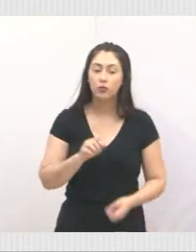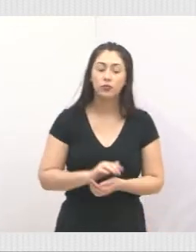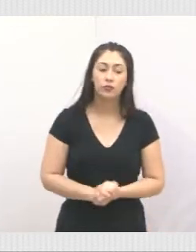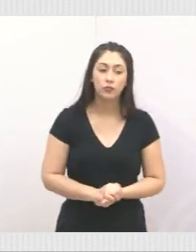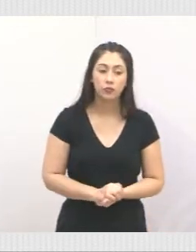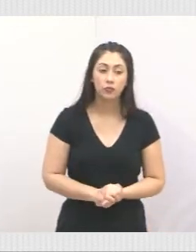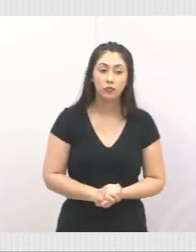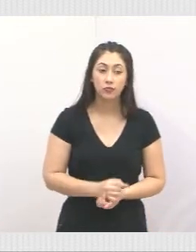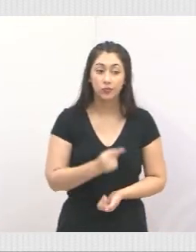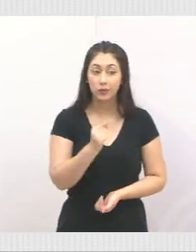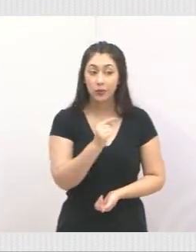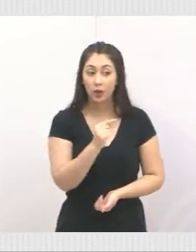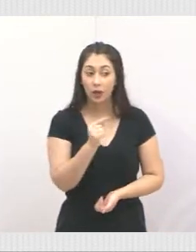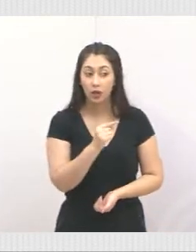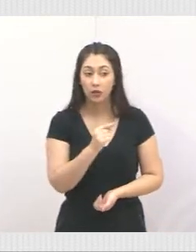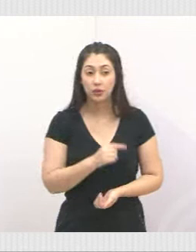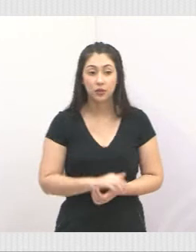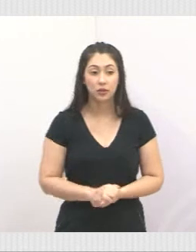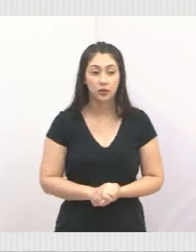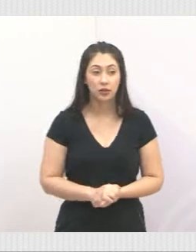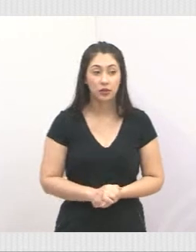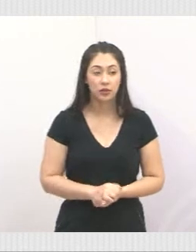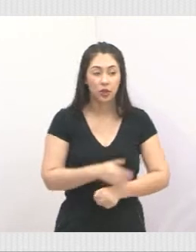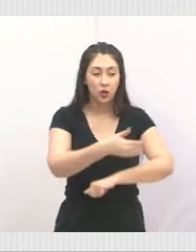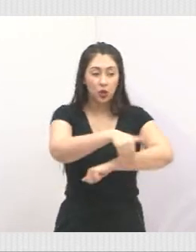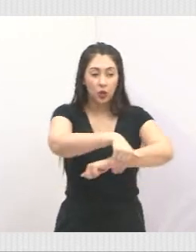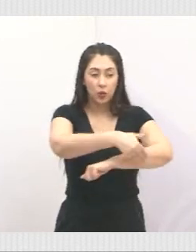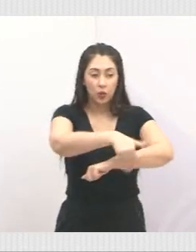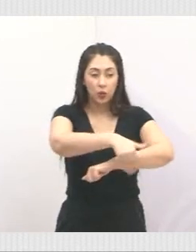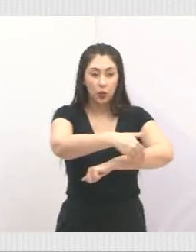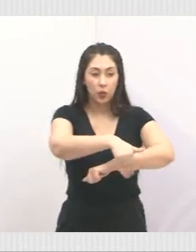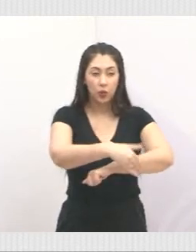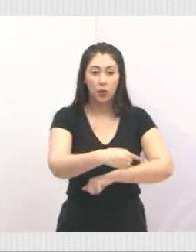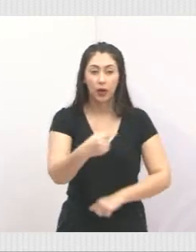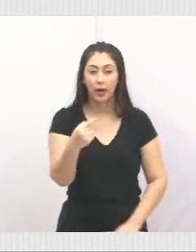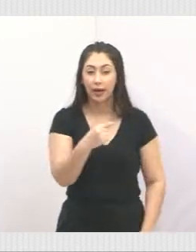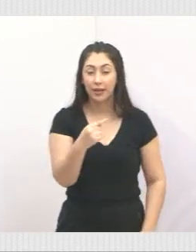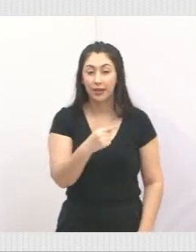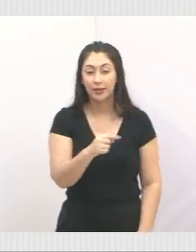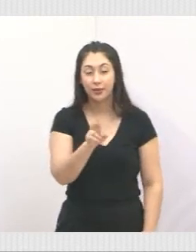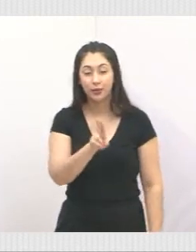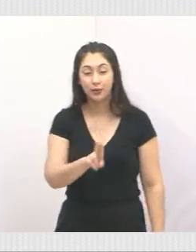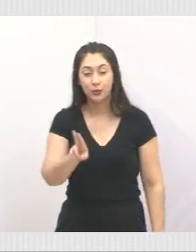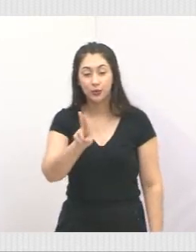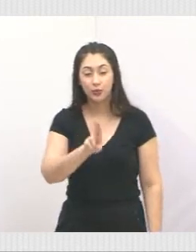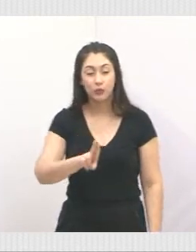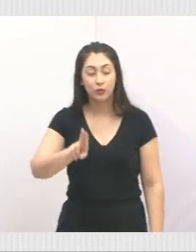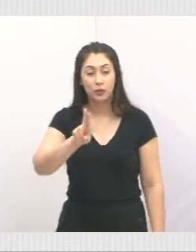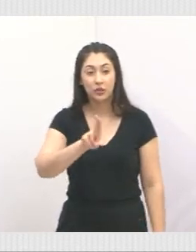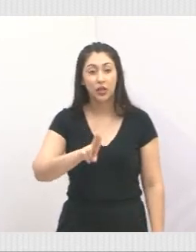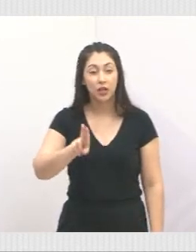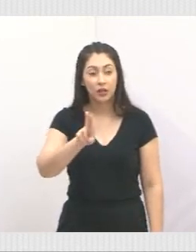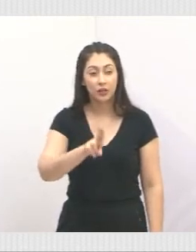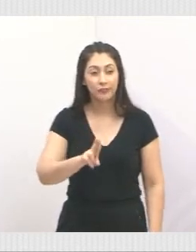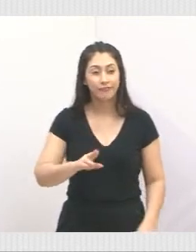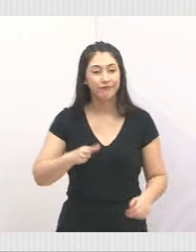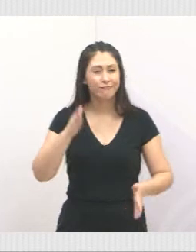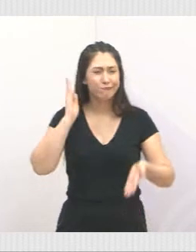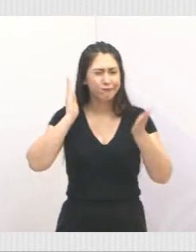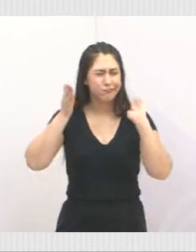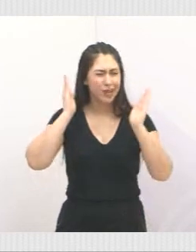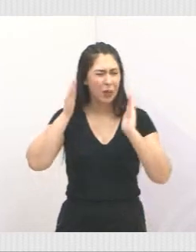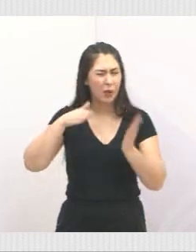E aquela via, ela é muito acessada. E ela passou muitos